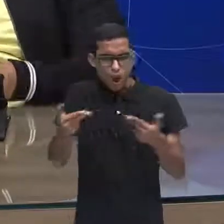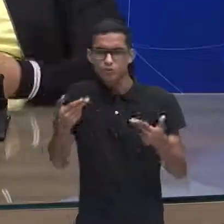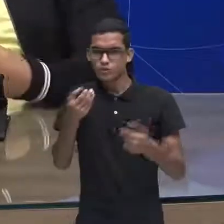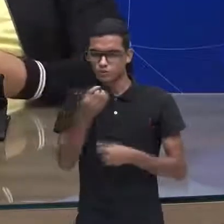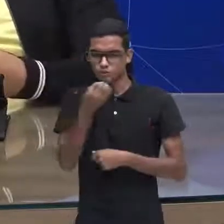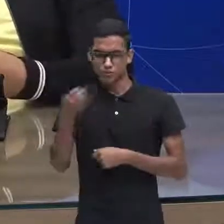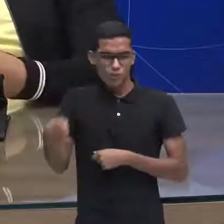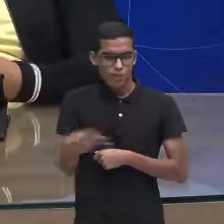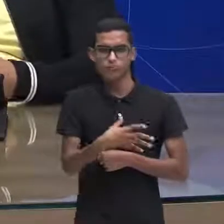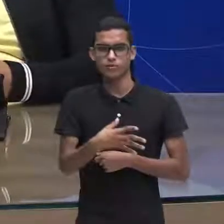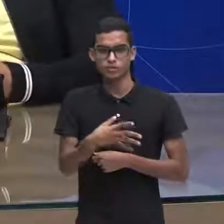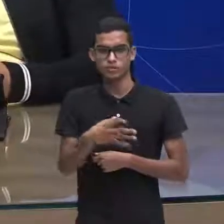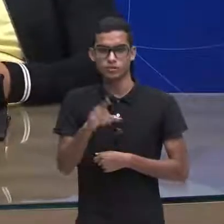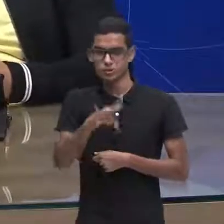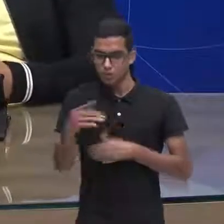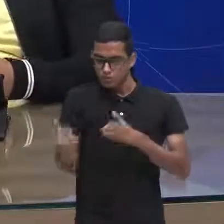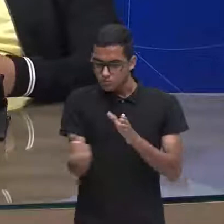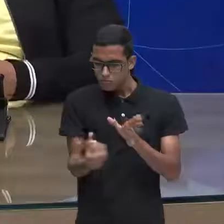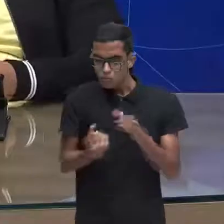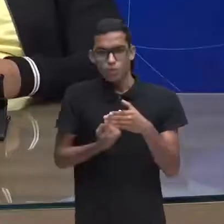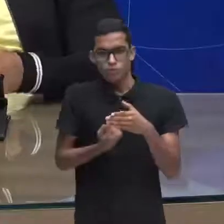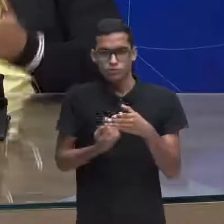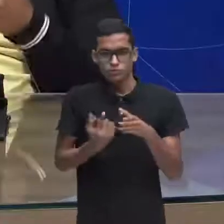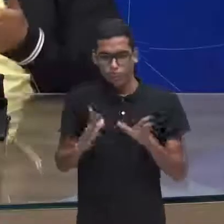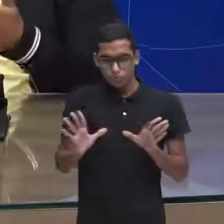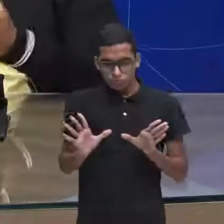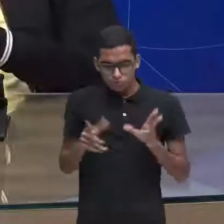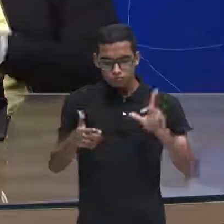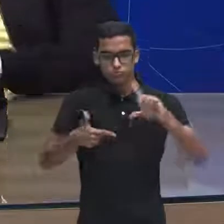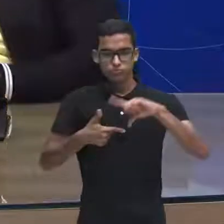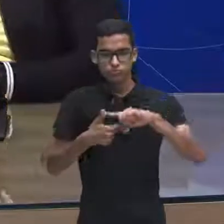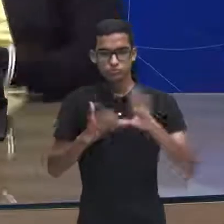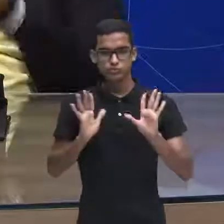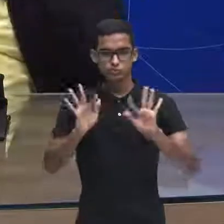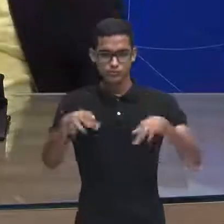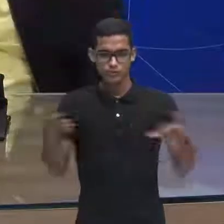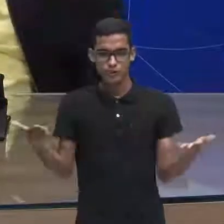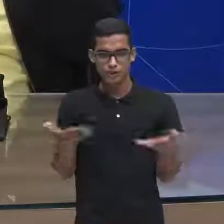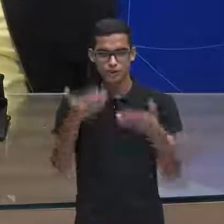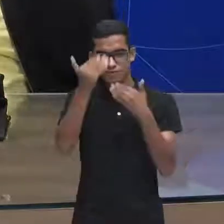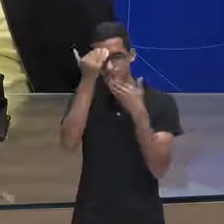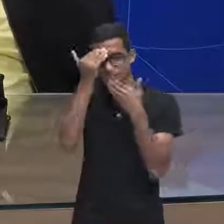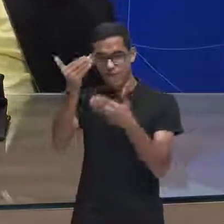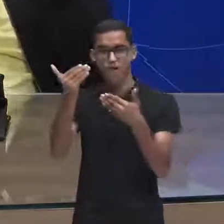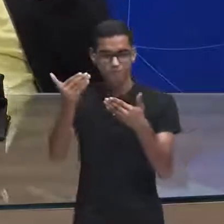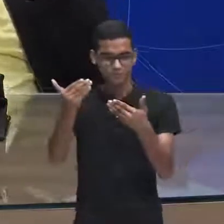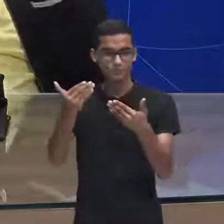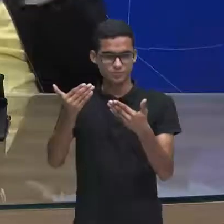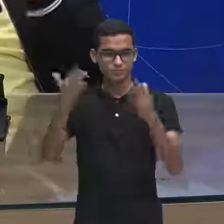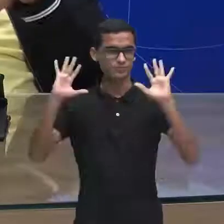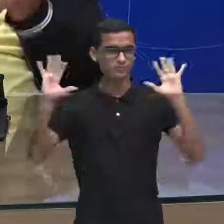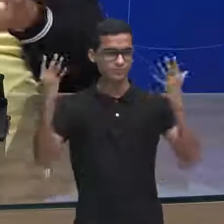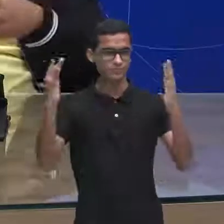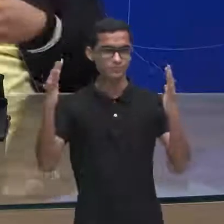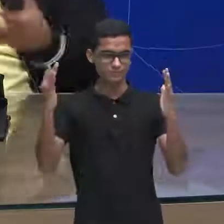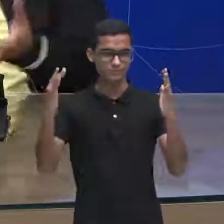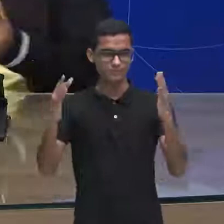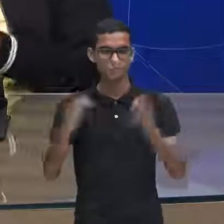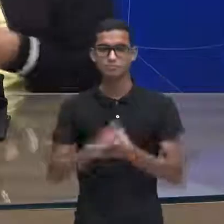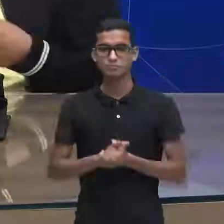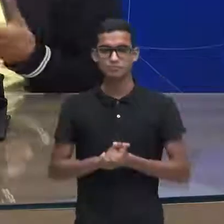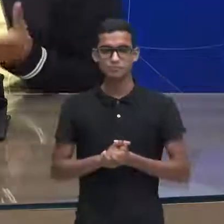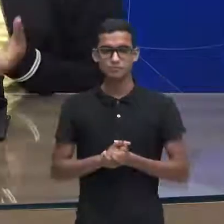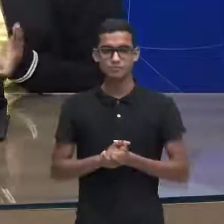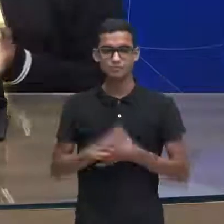só não se isole só não se fez a gente fica por aqui muito obrigado uma salva de palmas para o Everton sempre muito